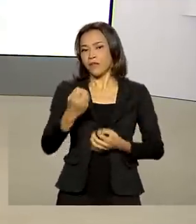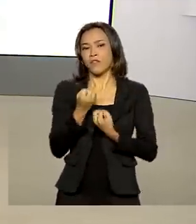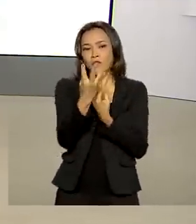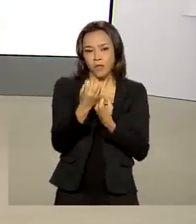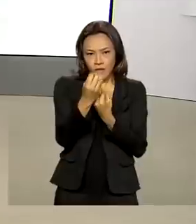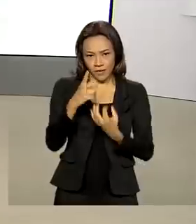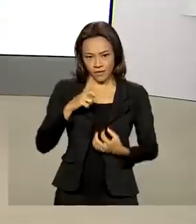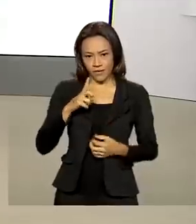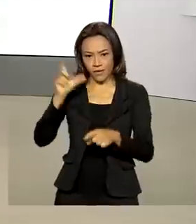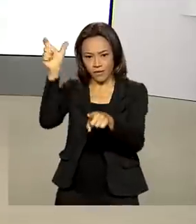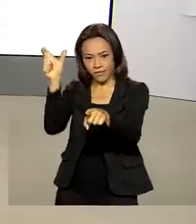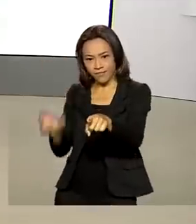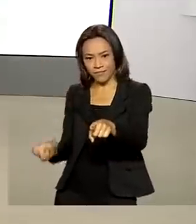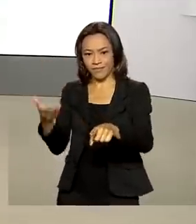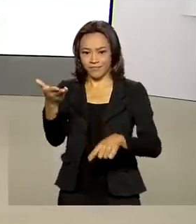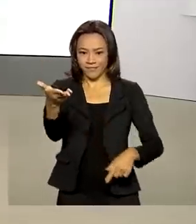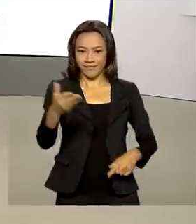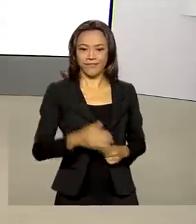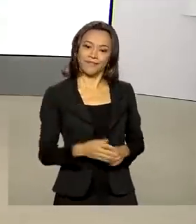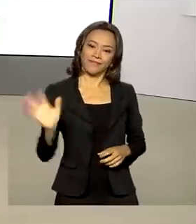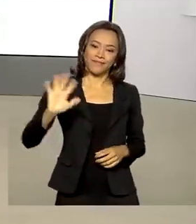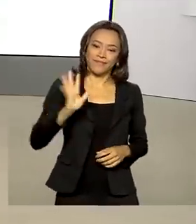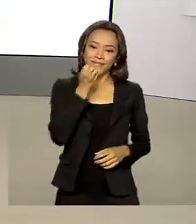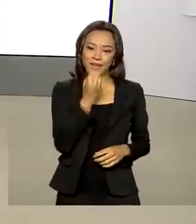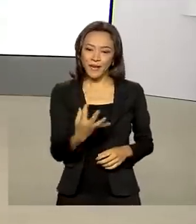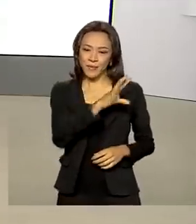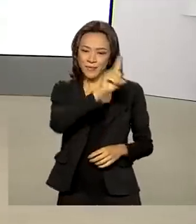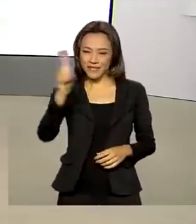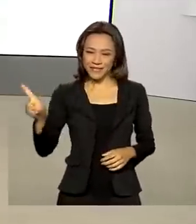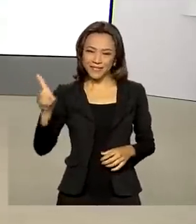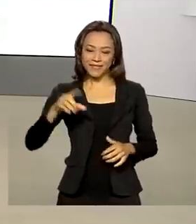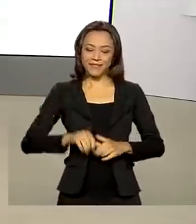informações ao vivo para a gente. Olá, Márcia! Bom dia para você!